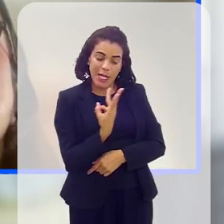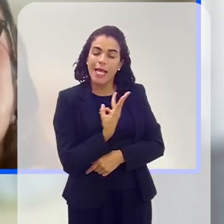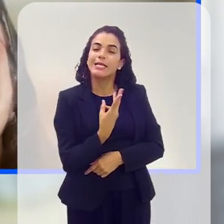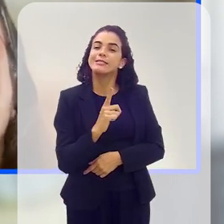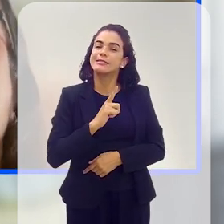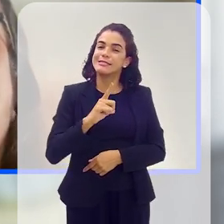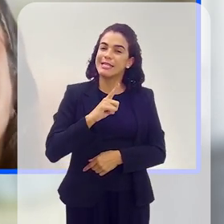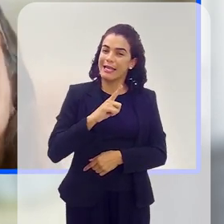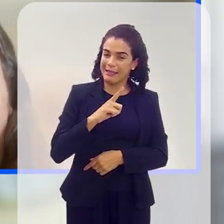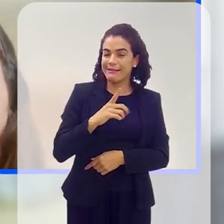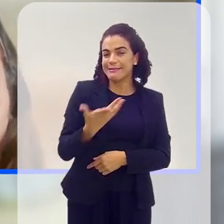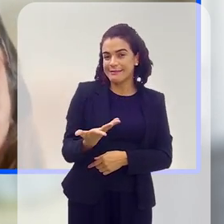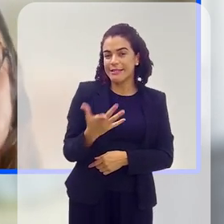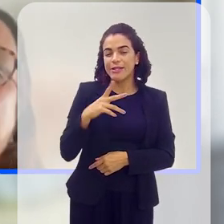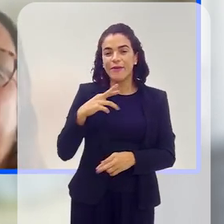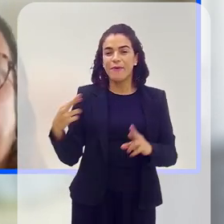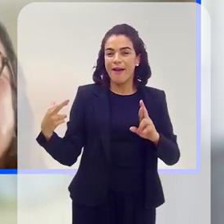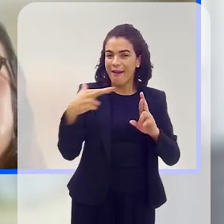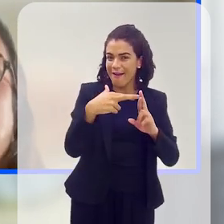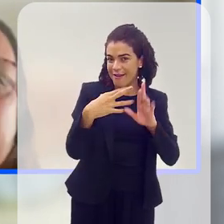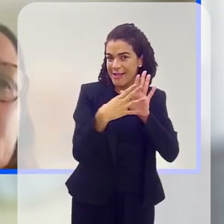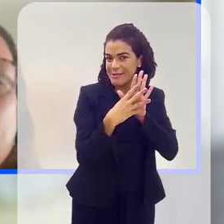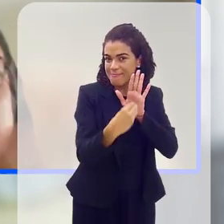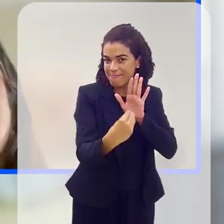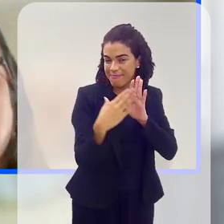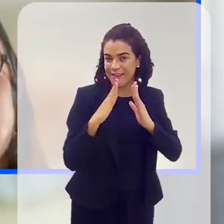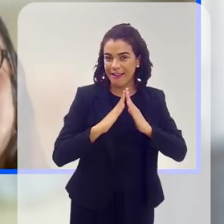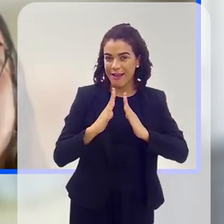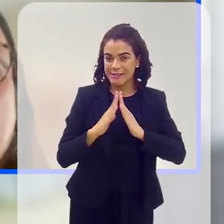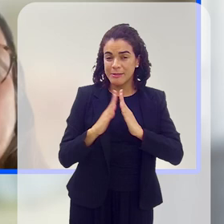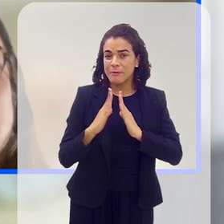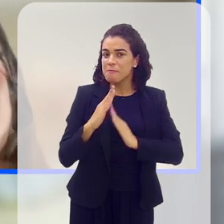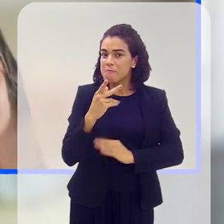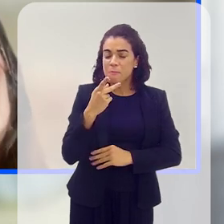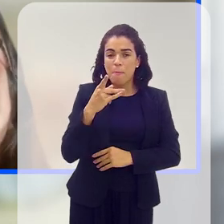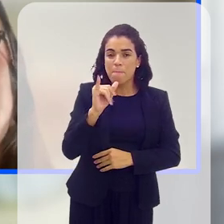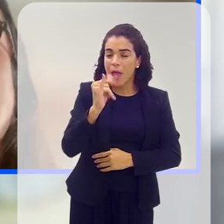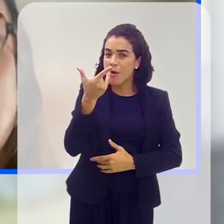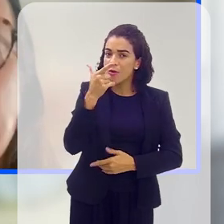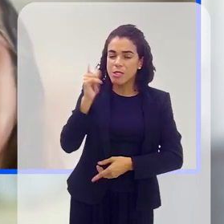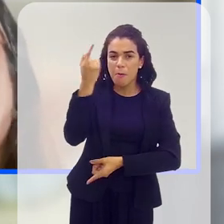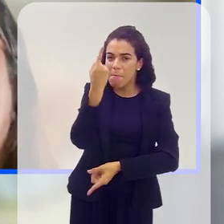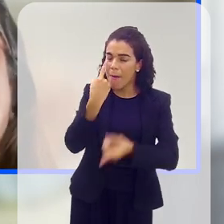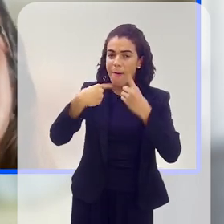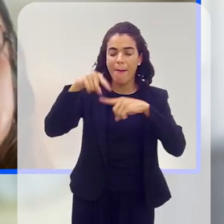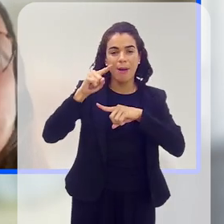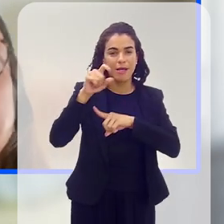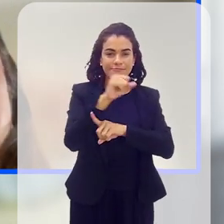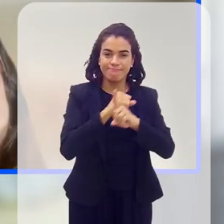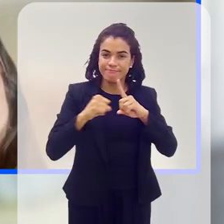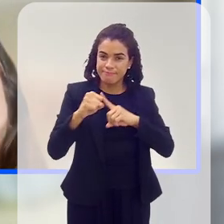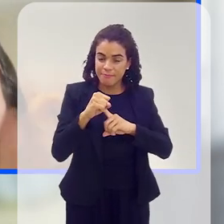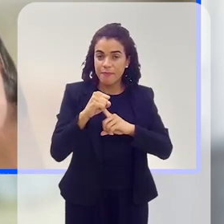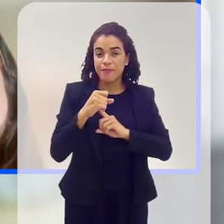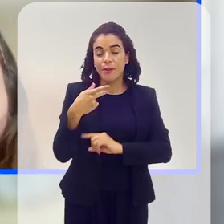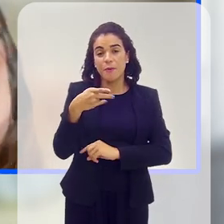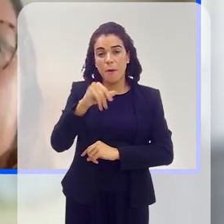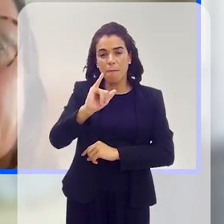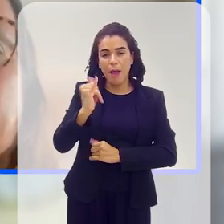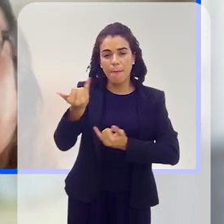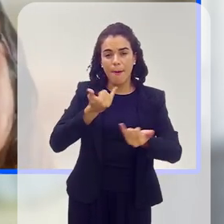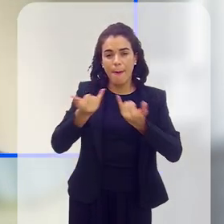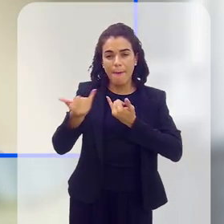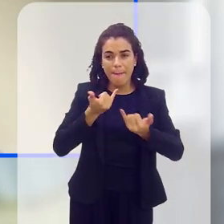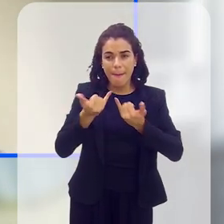Então, nós tivemos uma referência dentro de casa de um cara que conseguiu sobreviver nessa sociedade. Então, meu pai dizia,